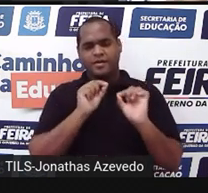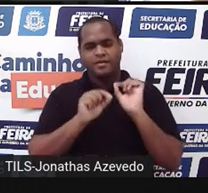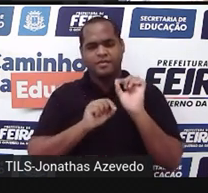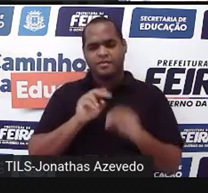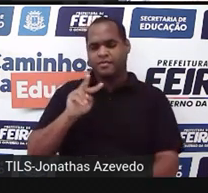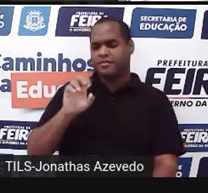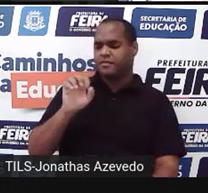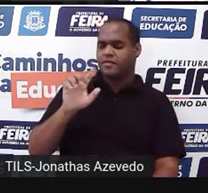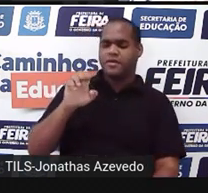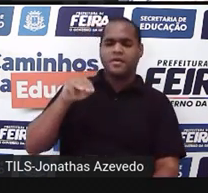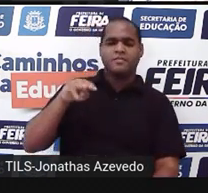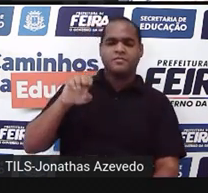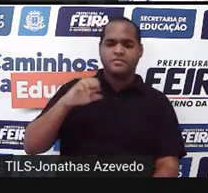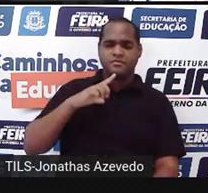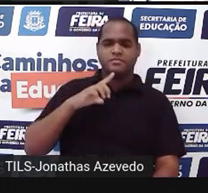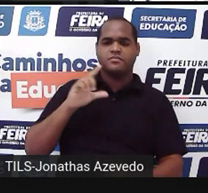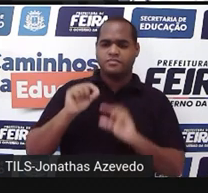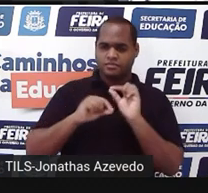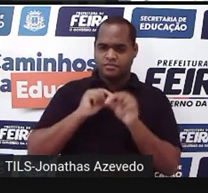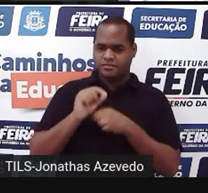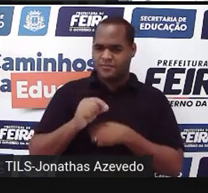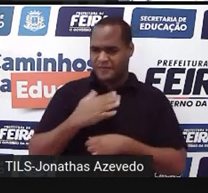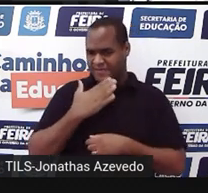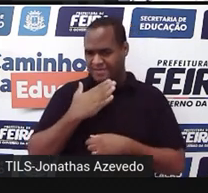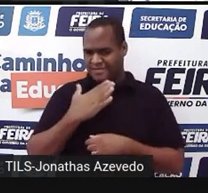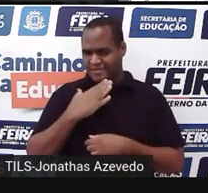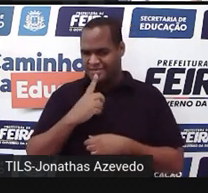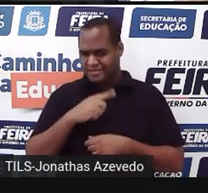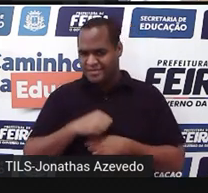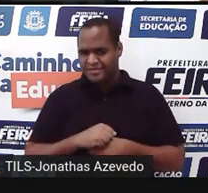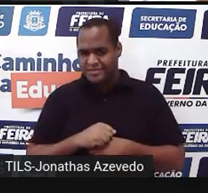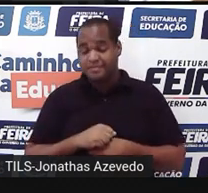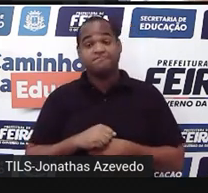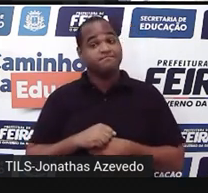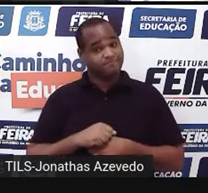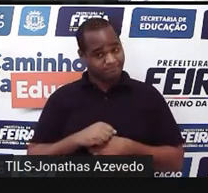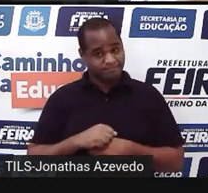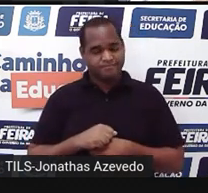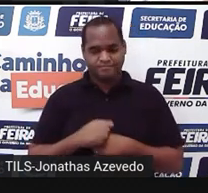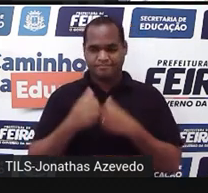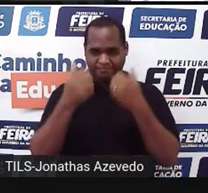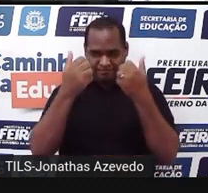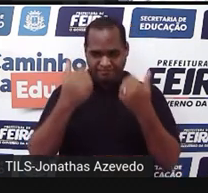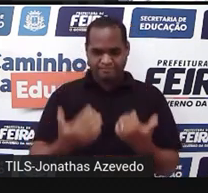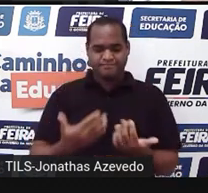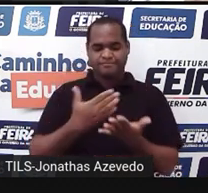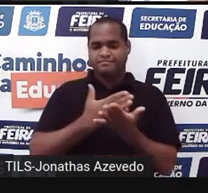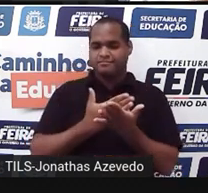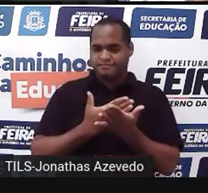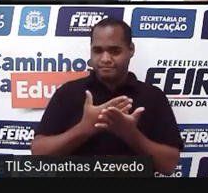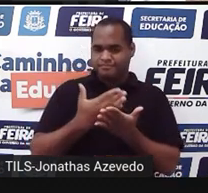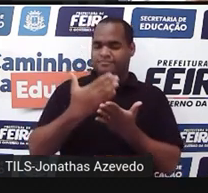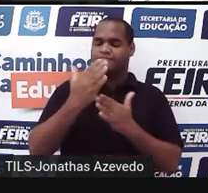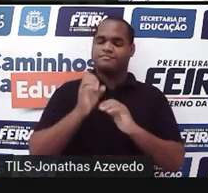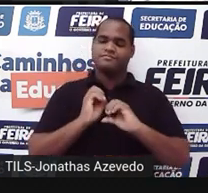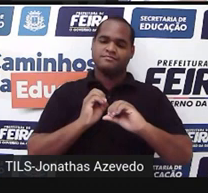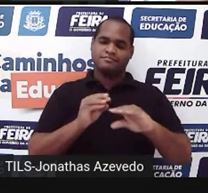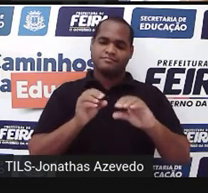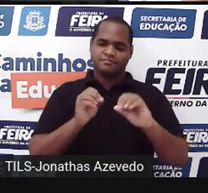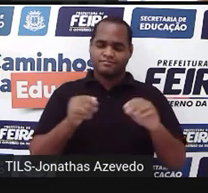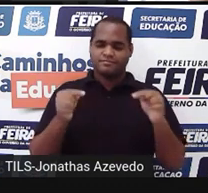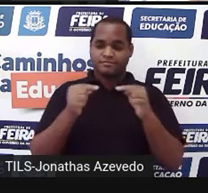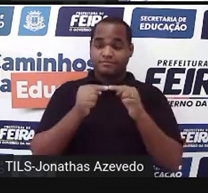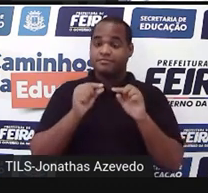medida chamada volume, tá? Então, vamos começar a nossa aula partindo